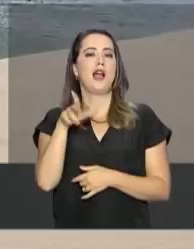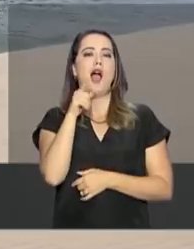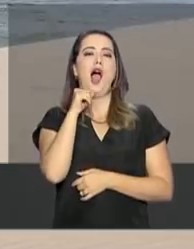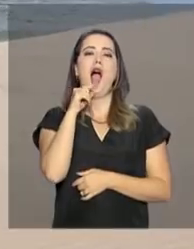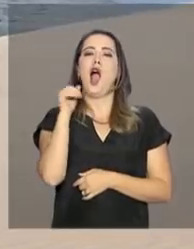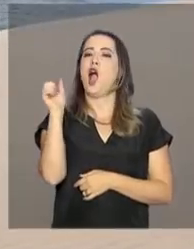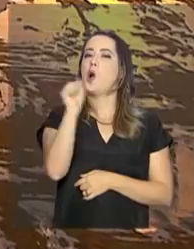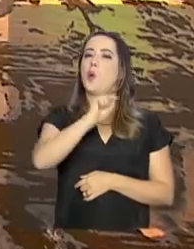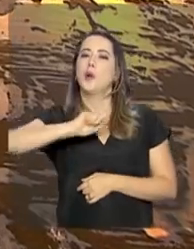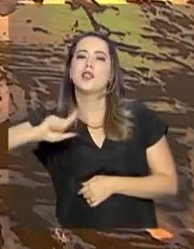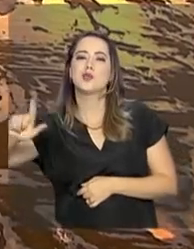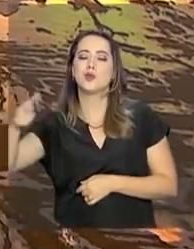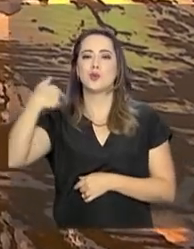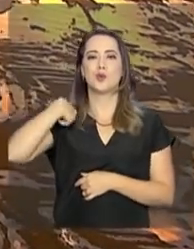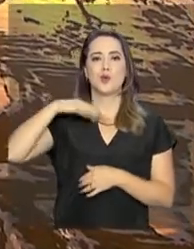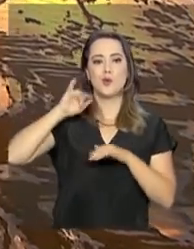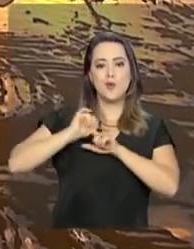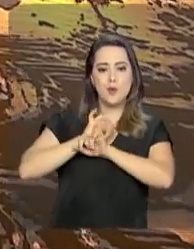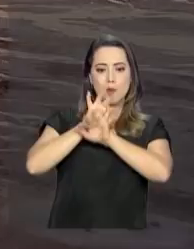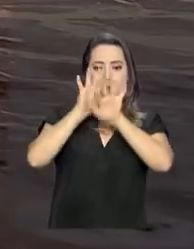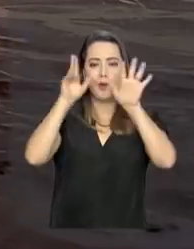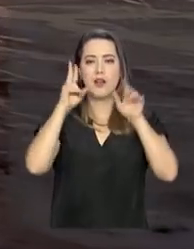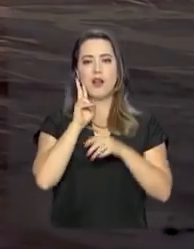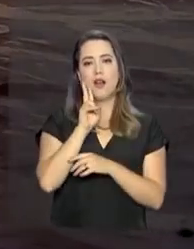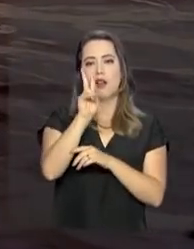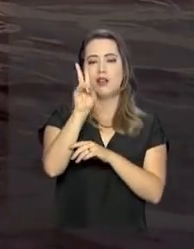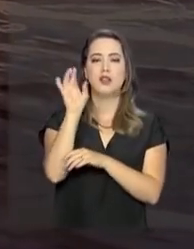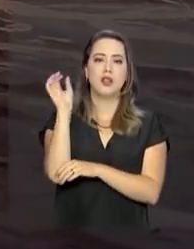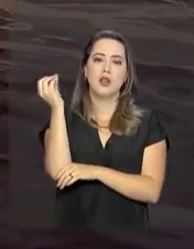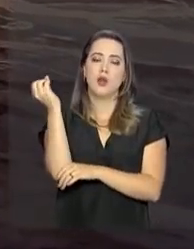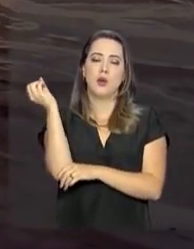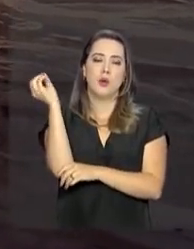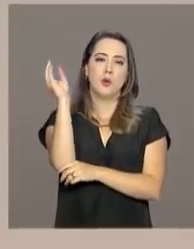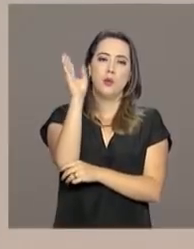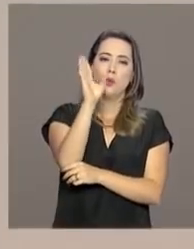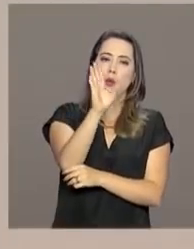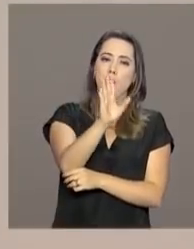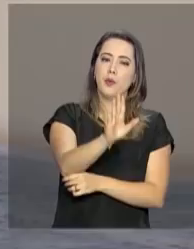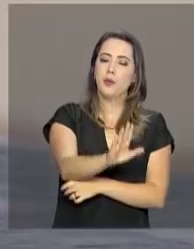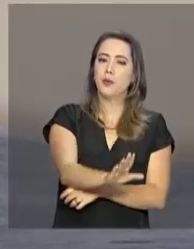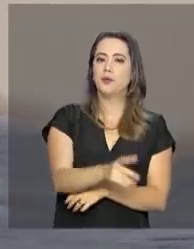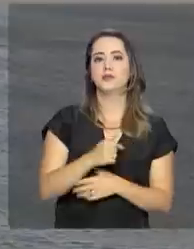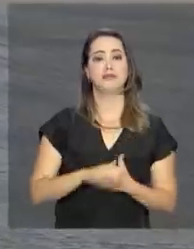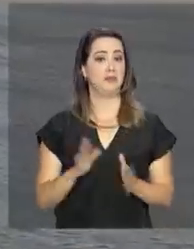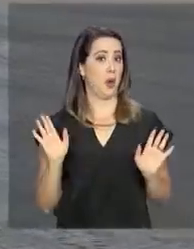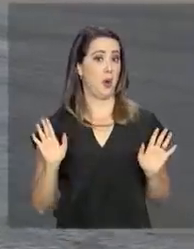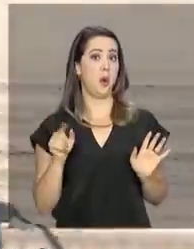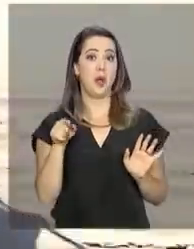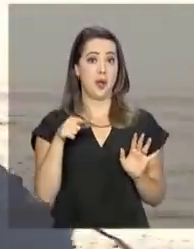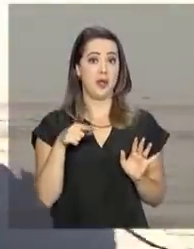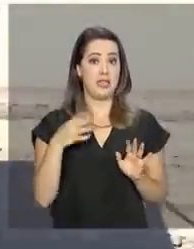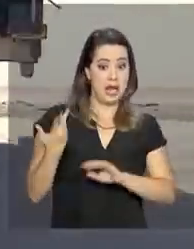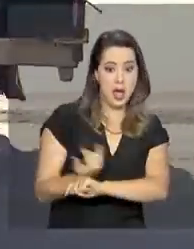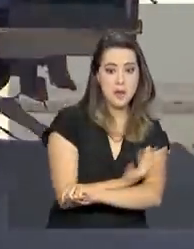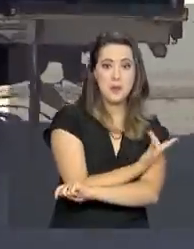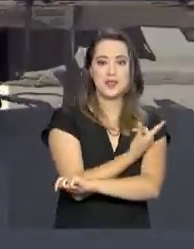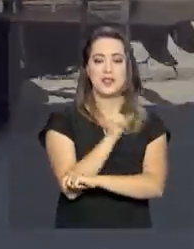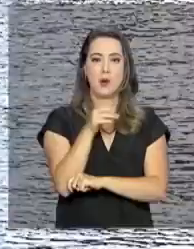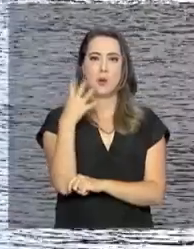cristalina, observar o pôr do sol. Ou não. Emoção, veículos